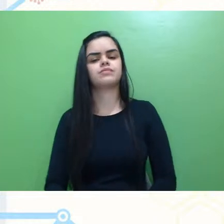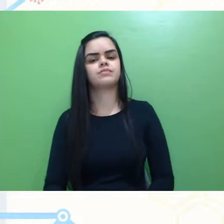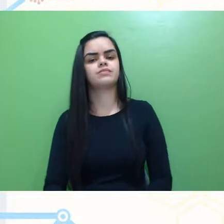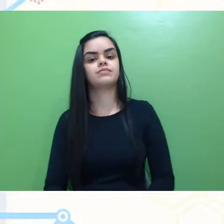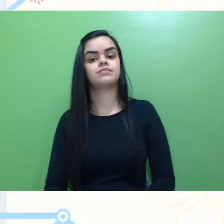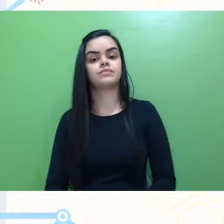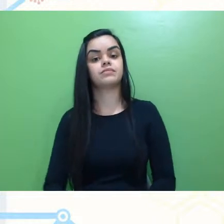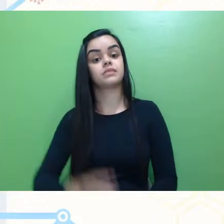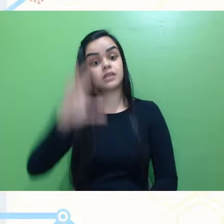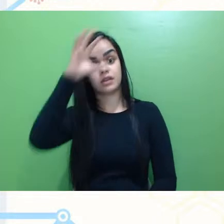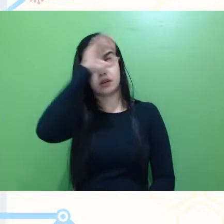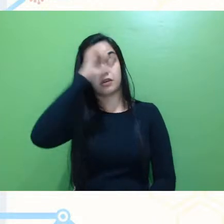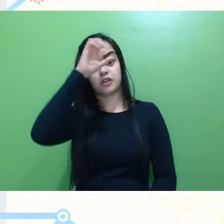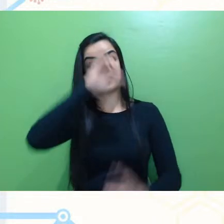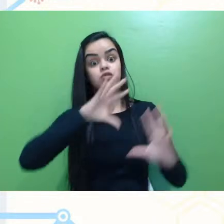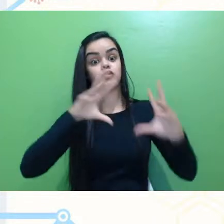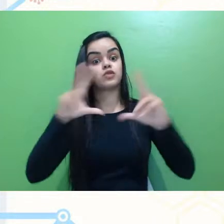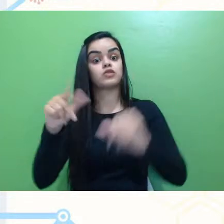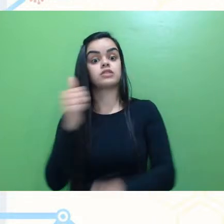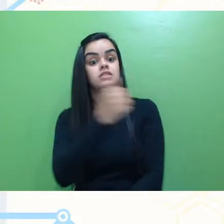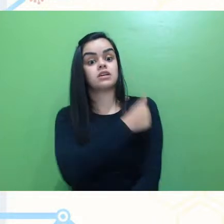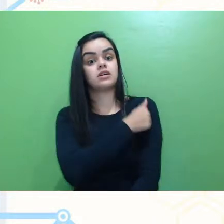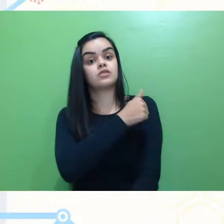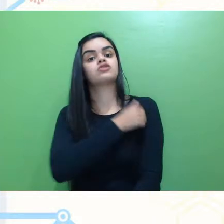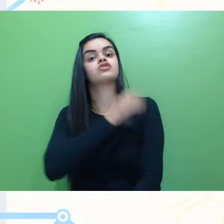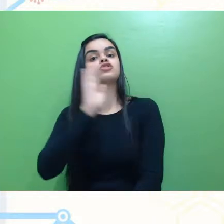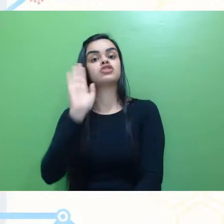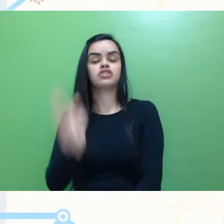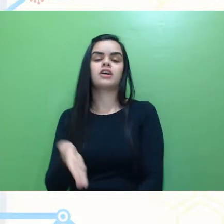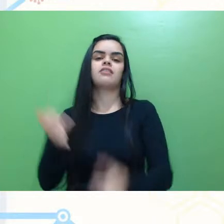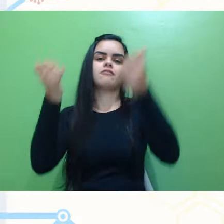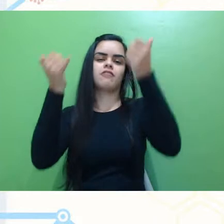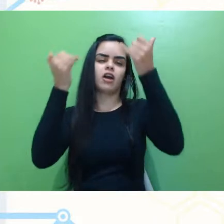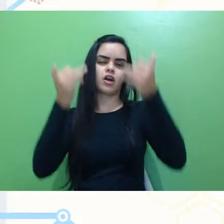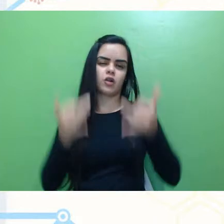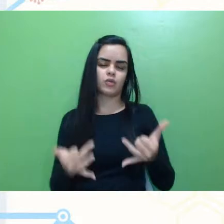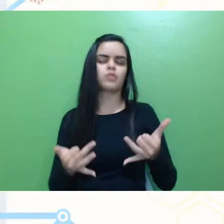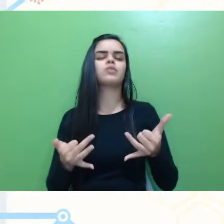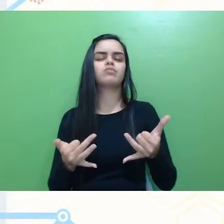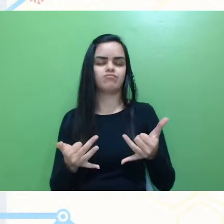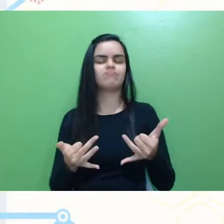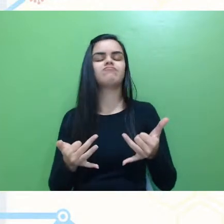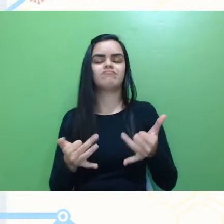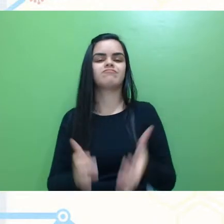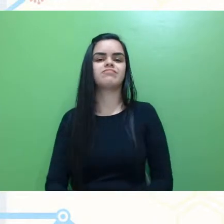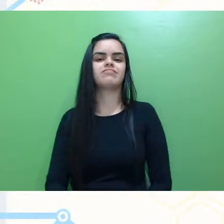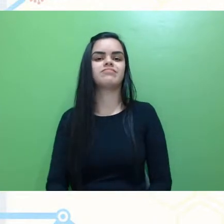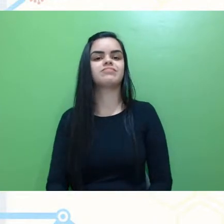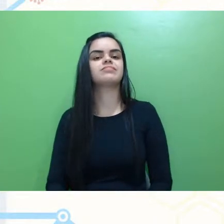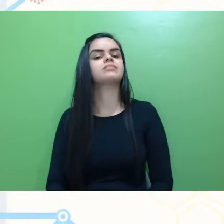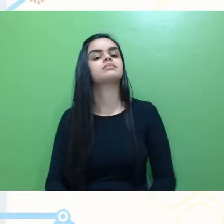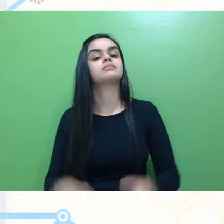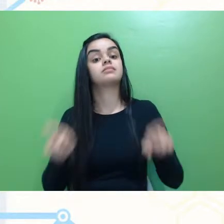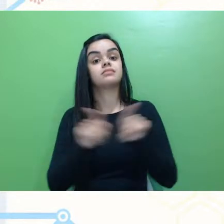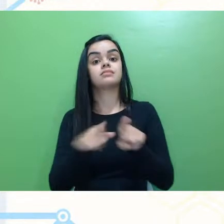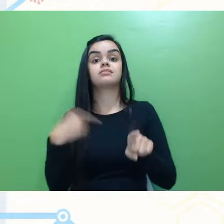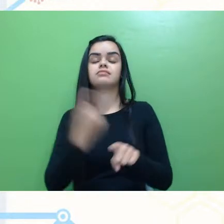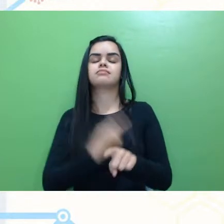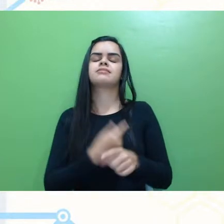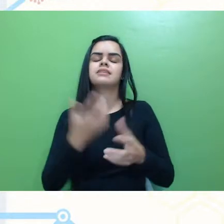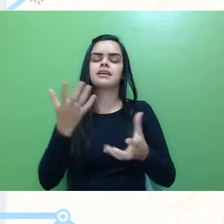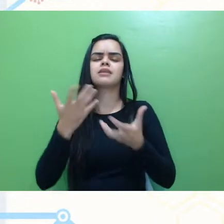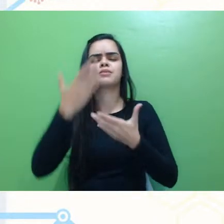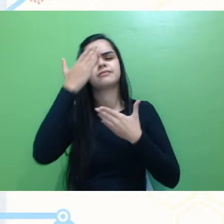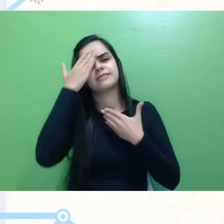tenho aprendido muito com os estudantes, como a Cíntia comentou, né, agora no finalzinho da fala dela, e a gente tem muito a agradecer, assim,